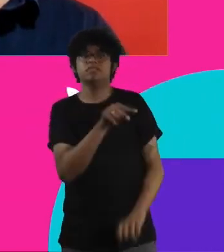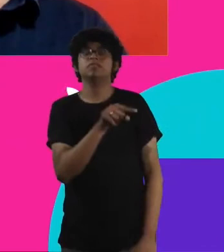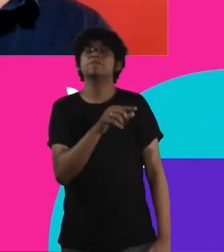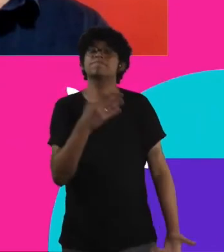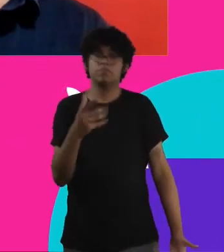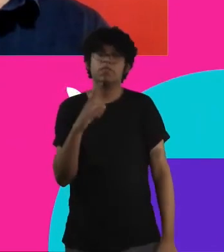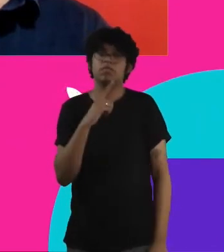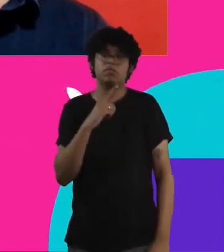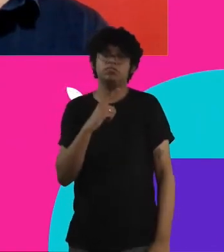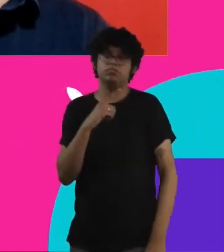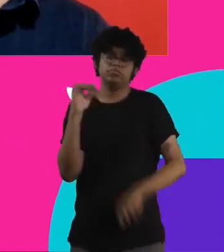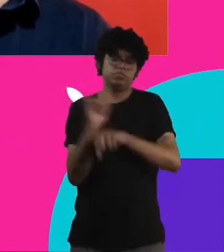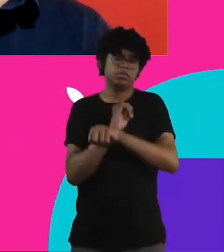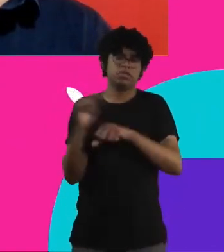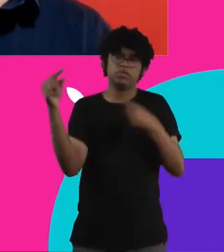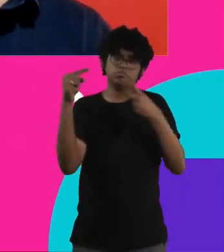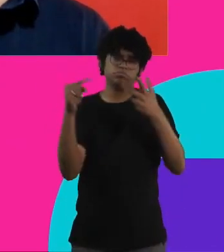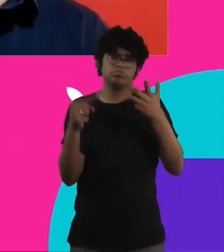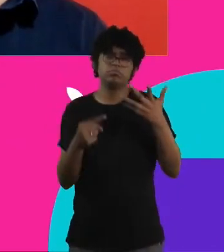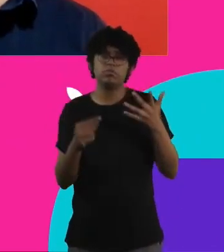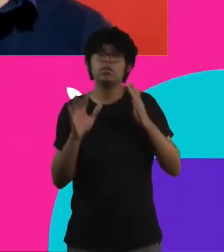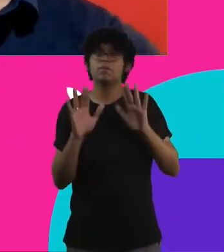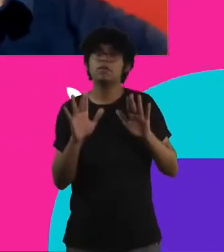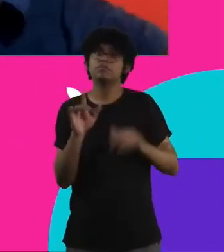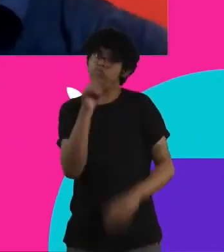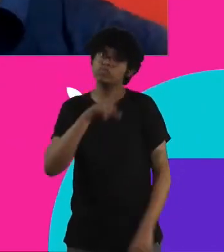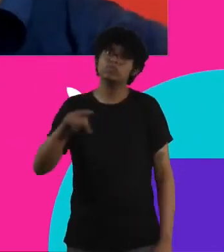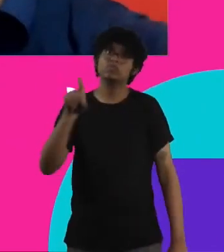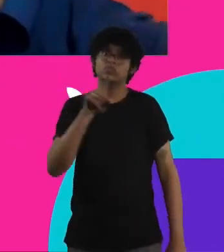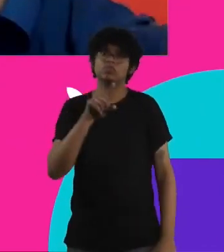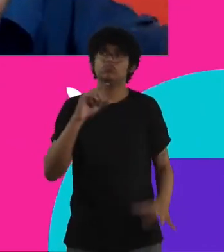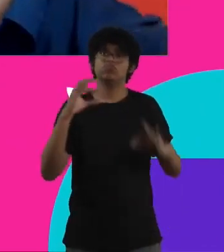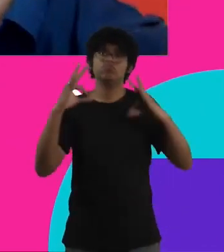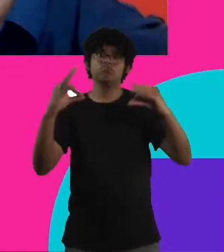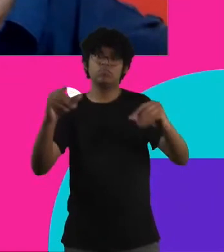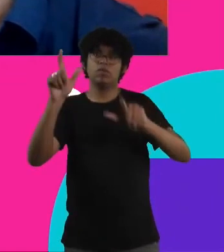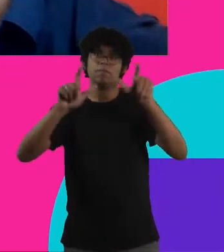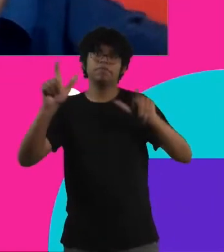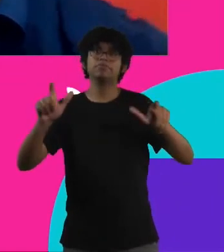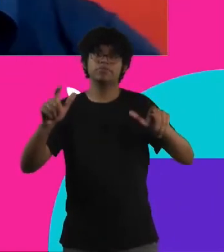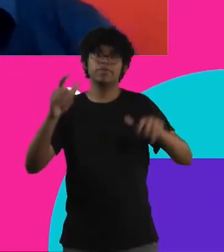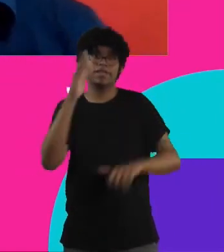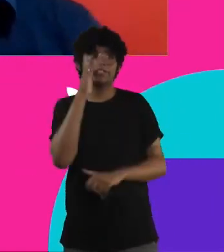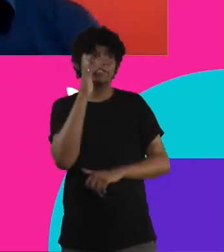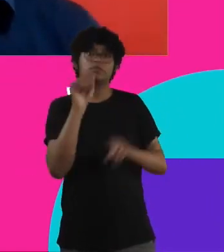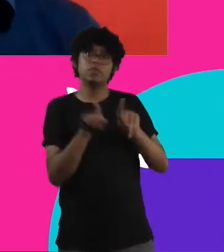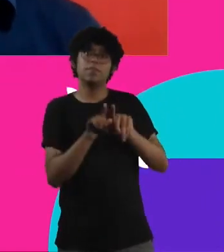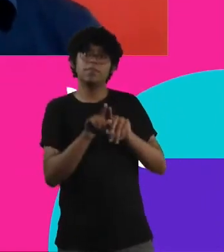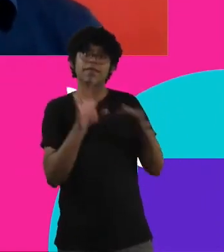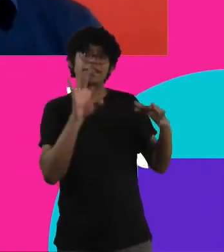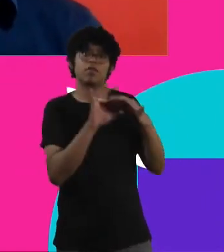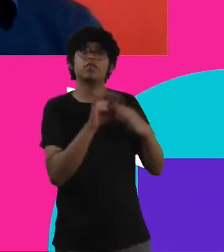conversar em paralelo e todo mundo que tá aqui assistindo também se unir a isso porque de uma